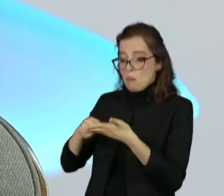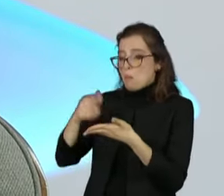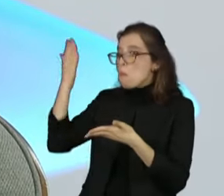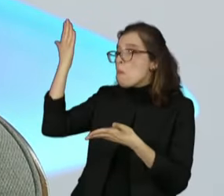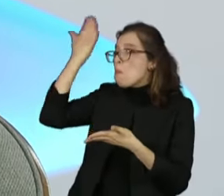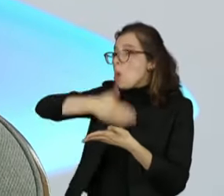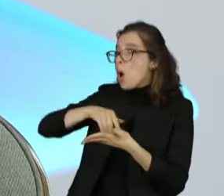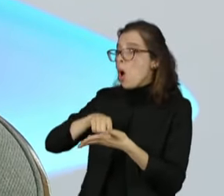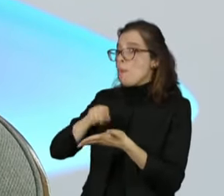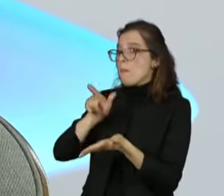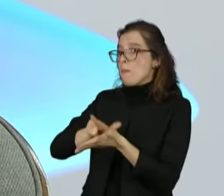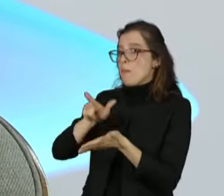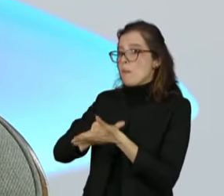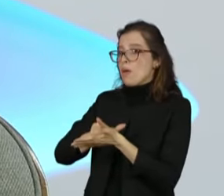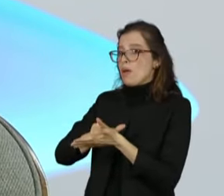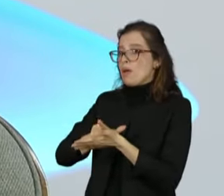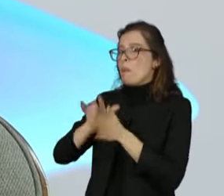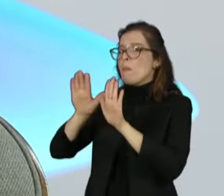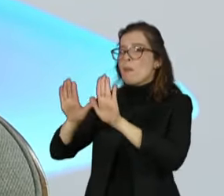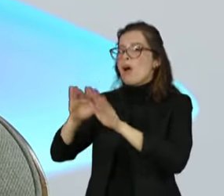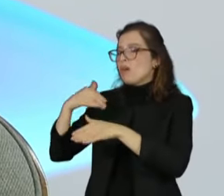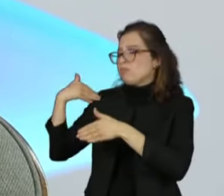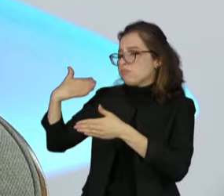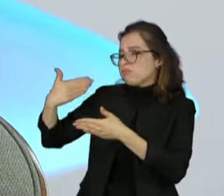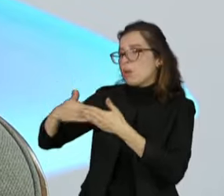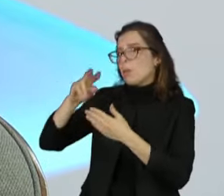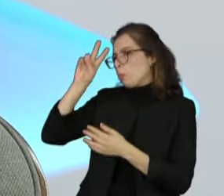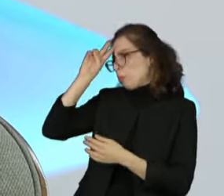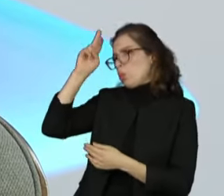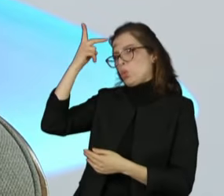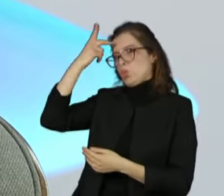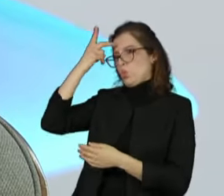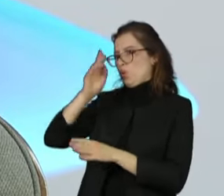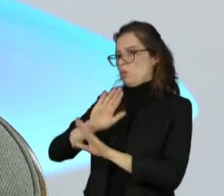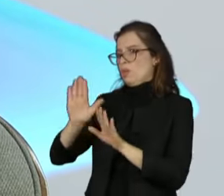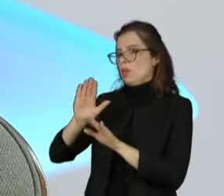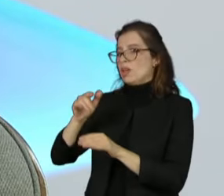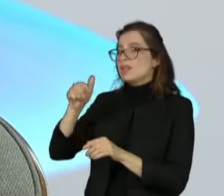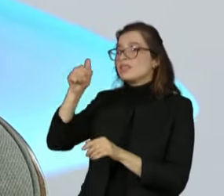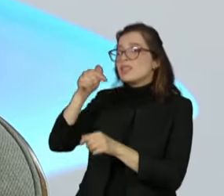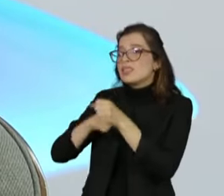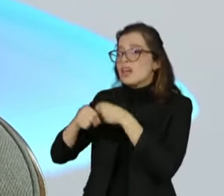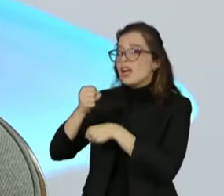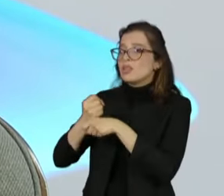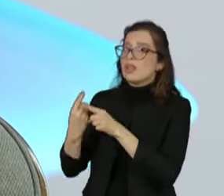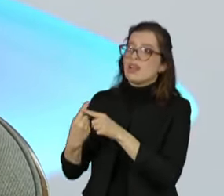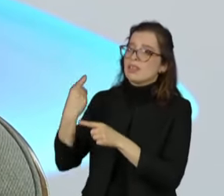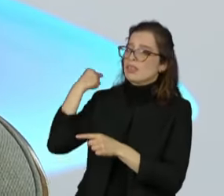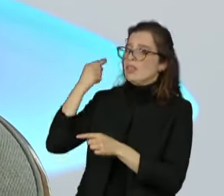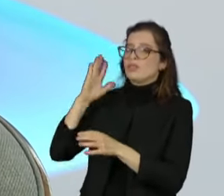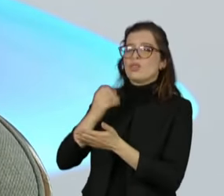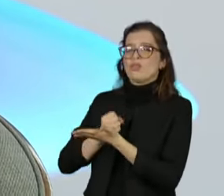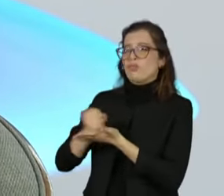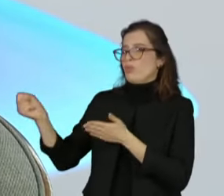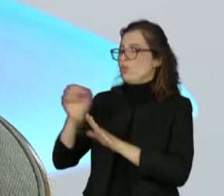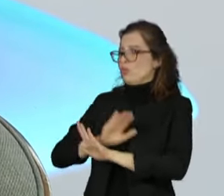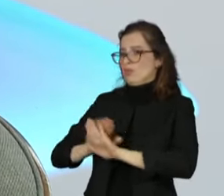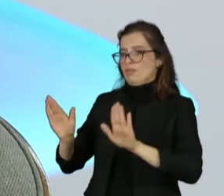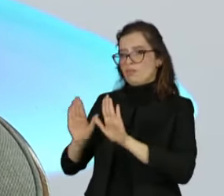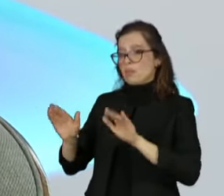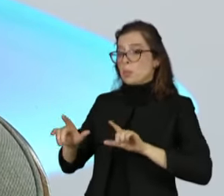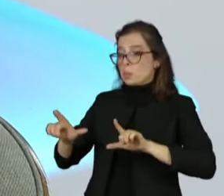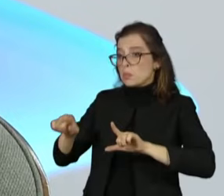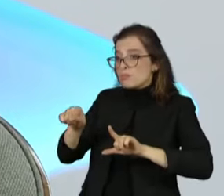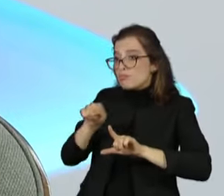sete anos. Eu mesma não sabia, por exemplo, não tenho problema nenhum de reconhecer isso, que a urna não está ligada na internet.